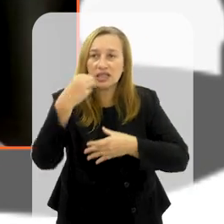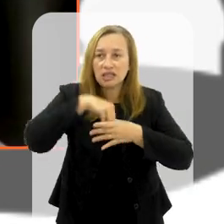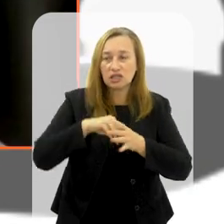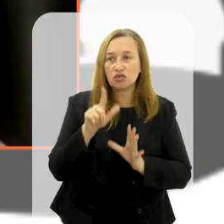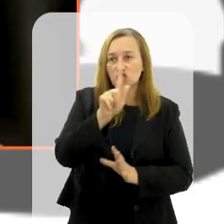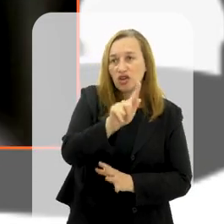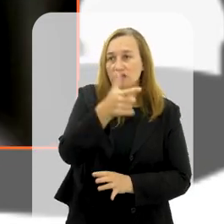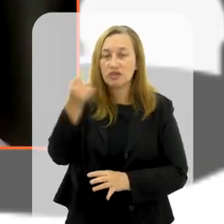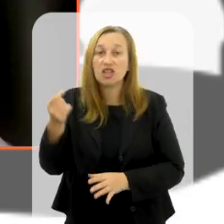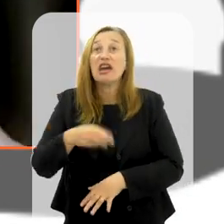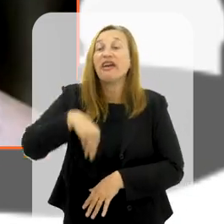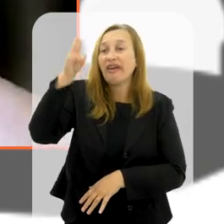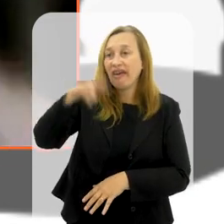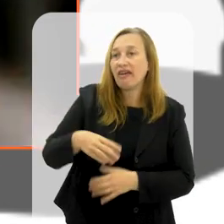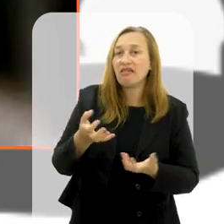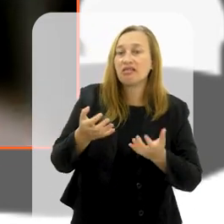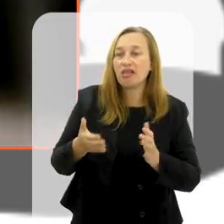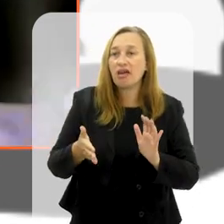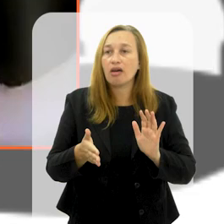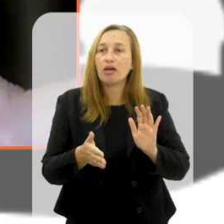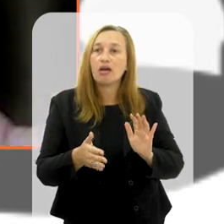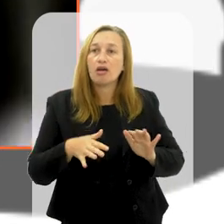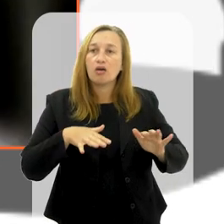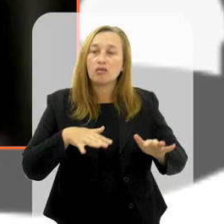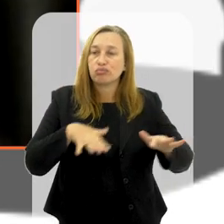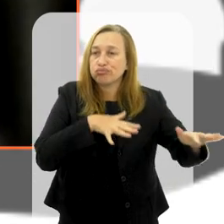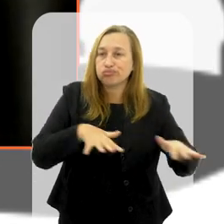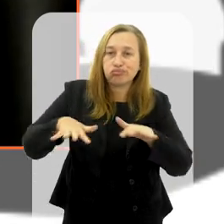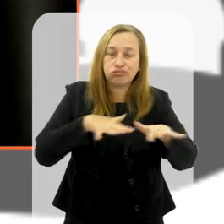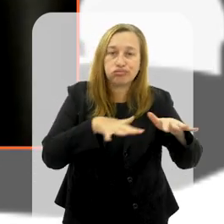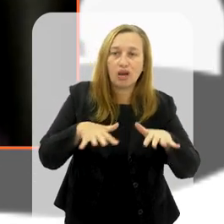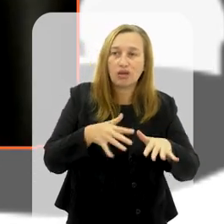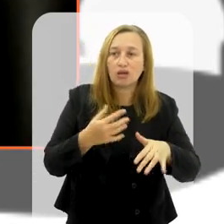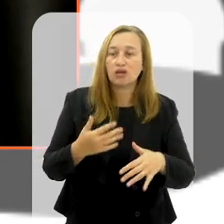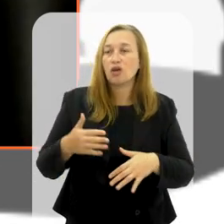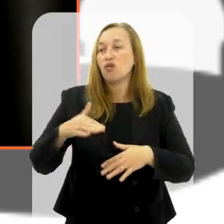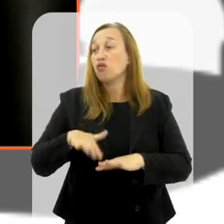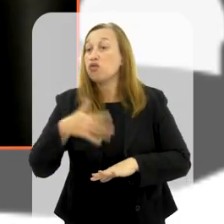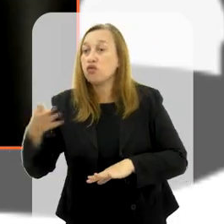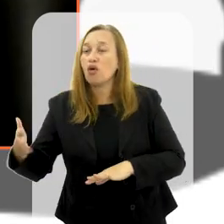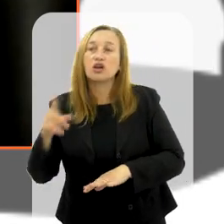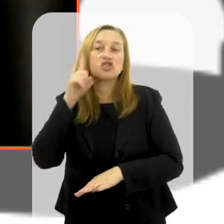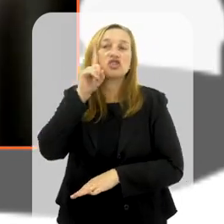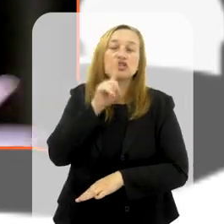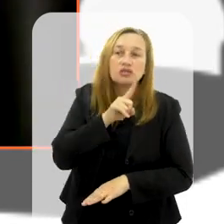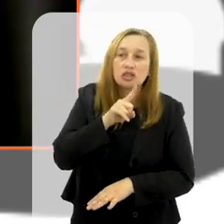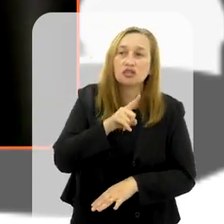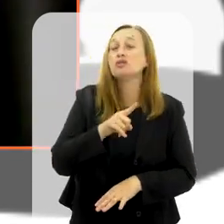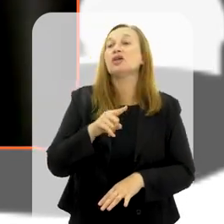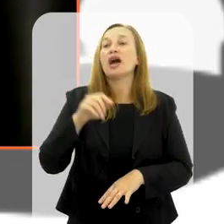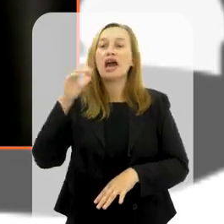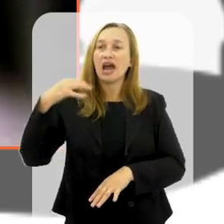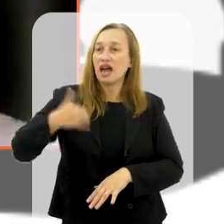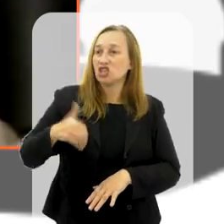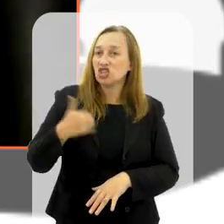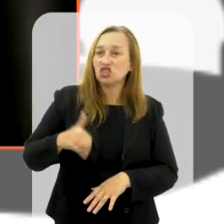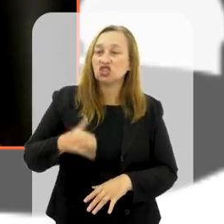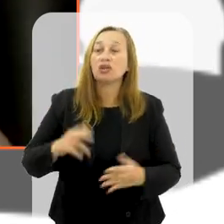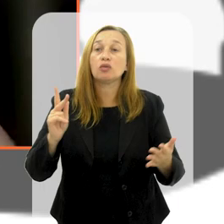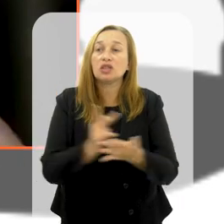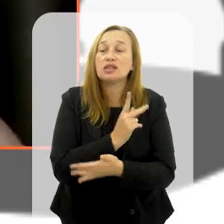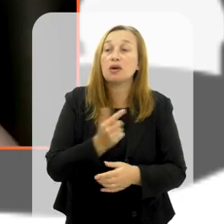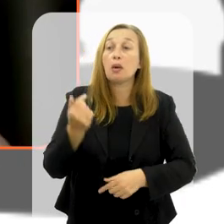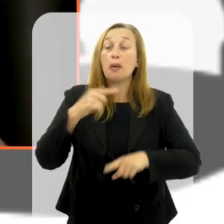organizada dentro do G20, quem queria protestar ia para o lado de fora, como ocorreu, ocorreu em Anguco, ocorreu nos Estados Unidos, ocorreu na Argentina,